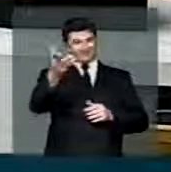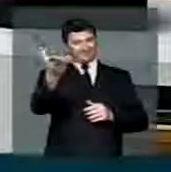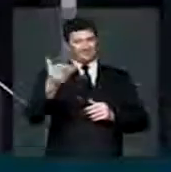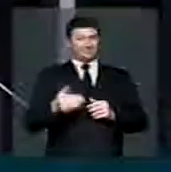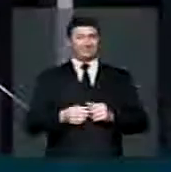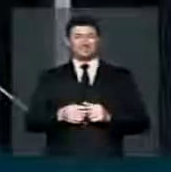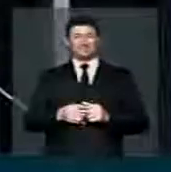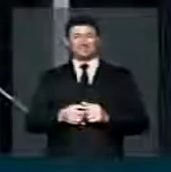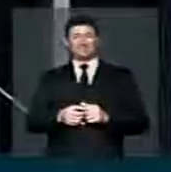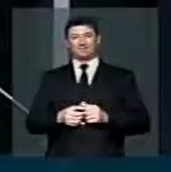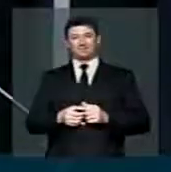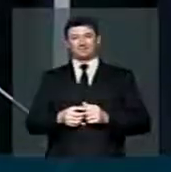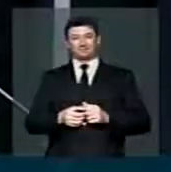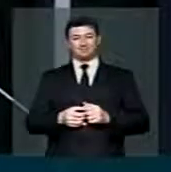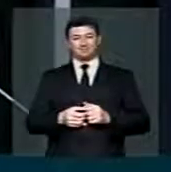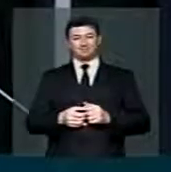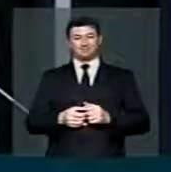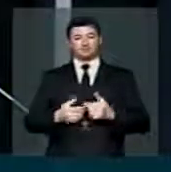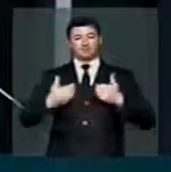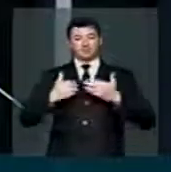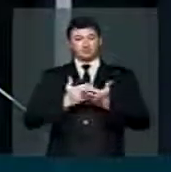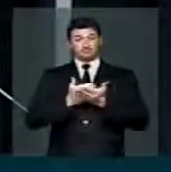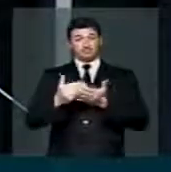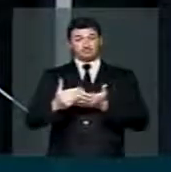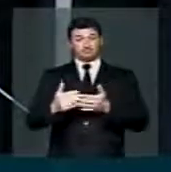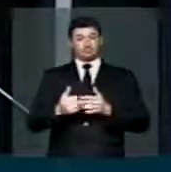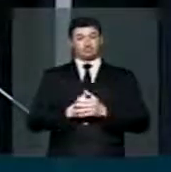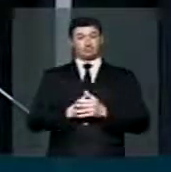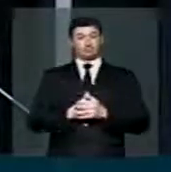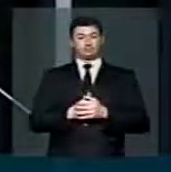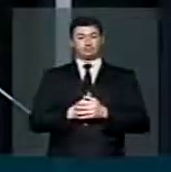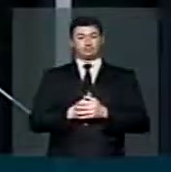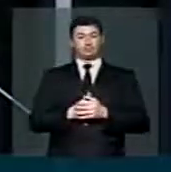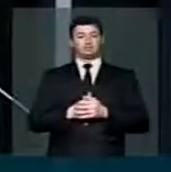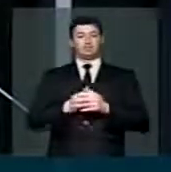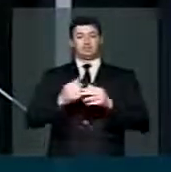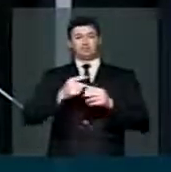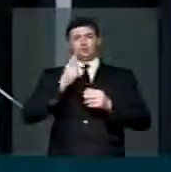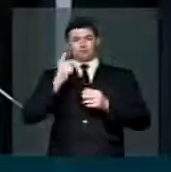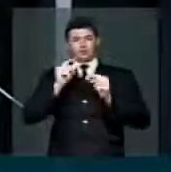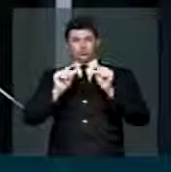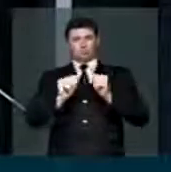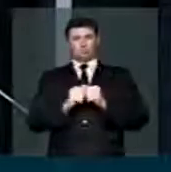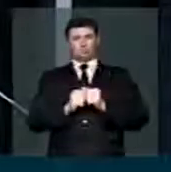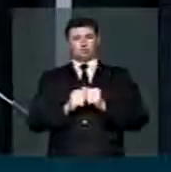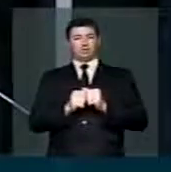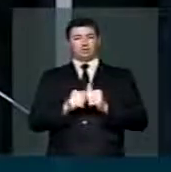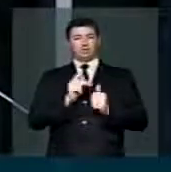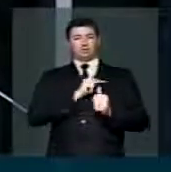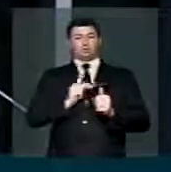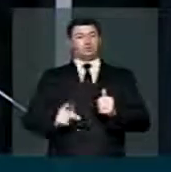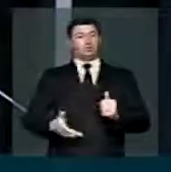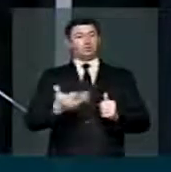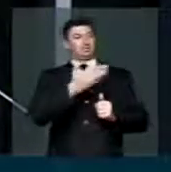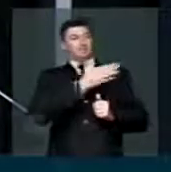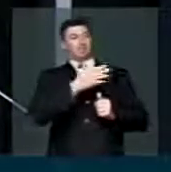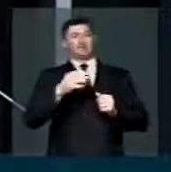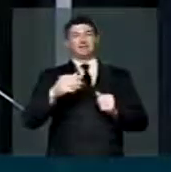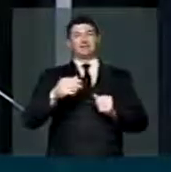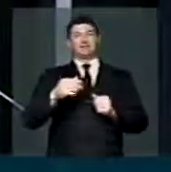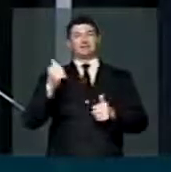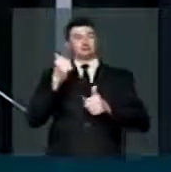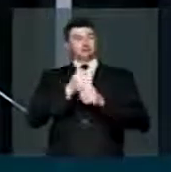telespectadores da TV Câmara, eu inicialmente vou fazer justiça aqui com o presidente Amauri, que interinamente